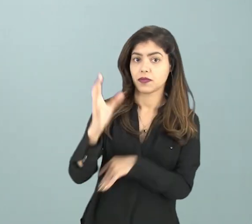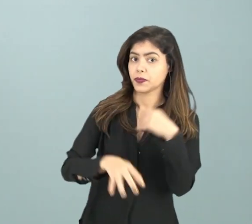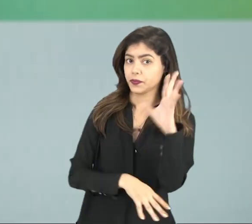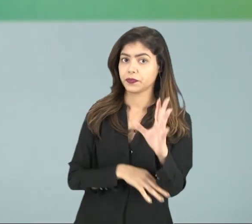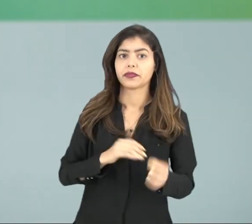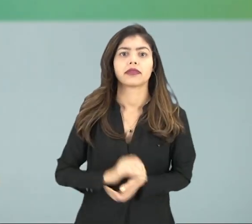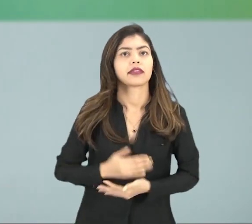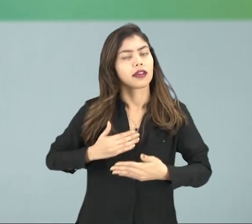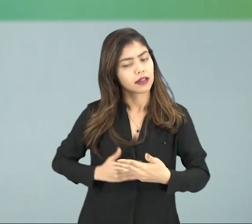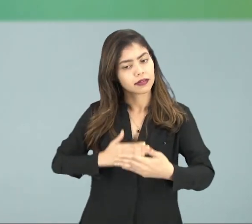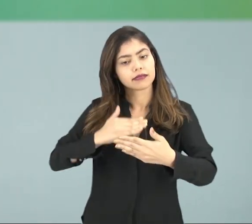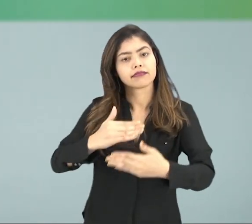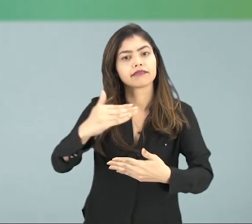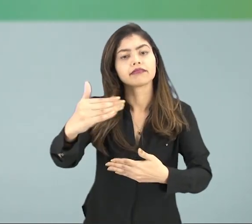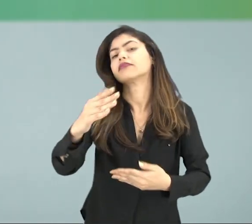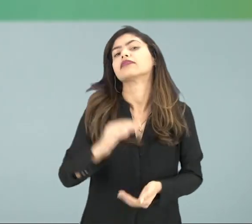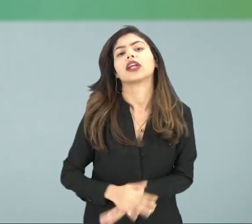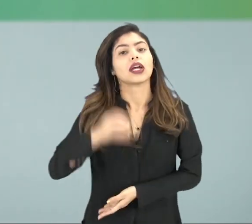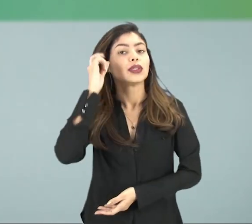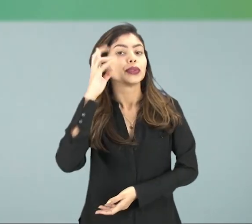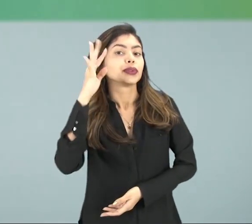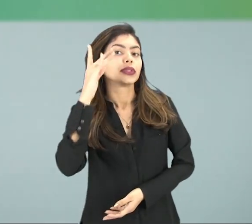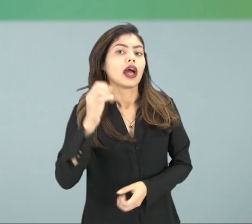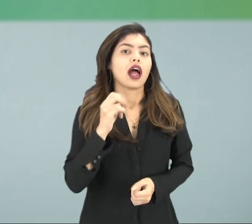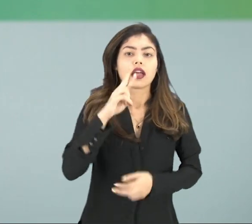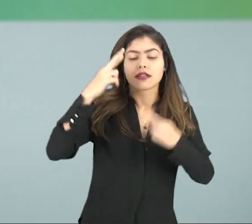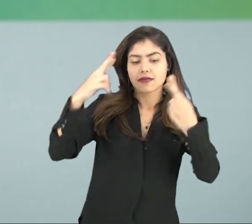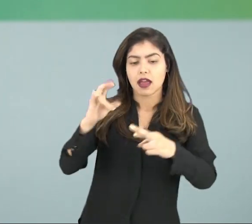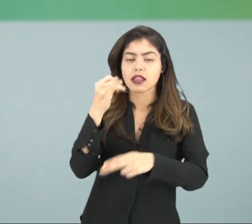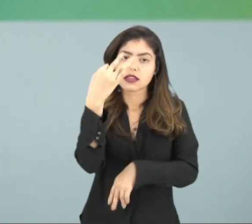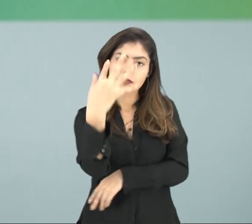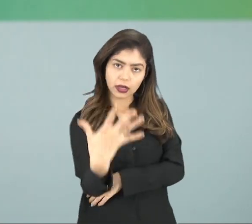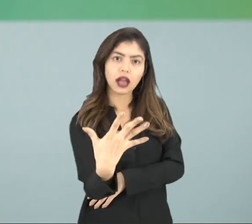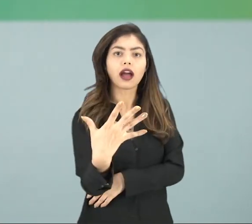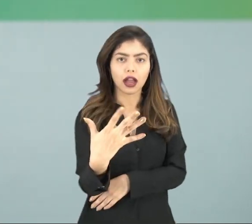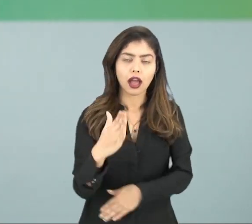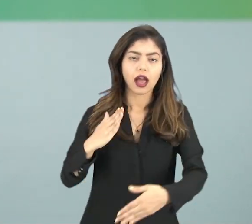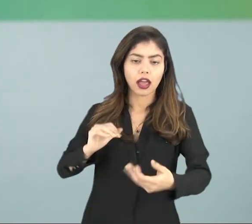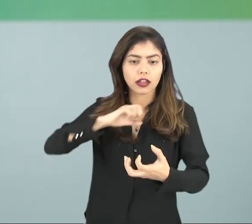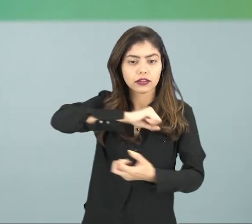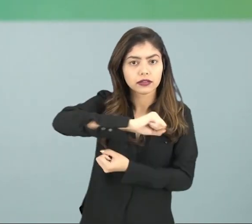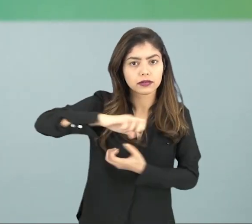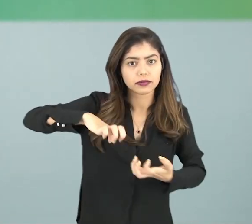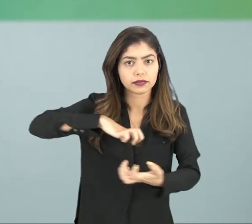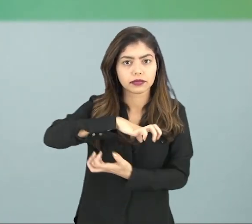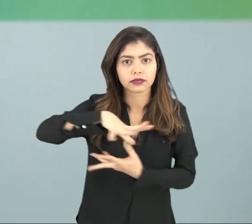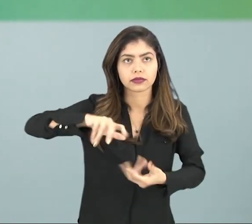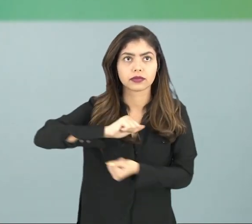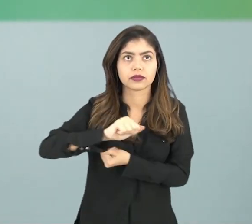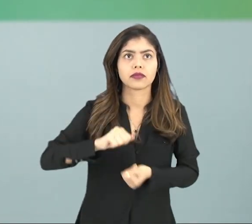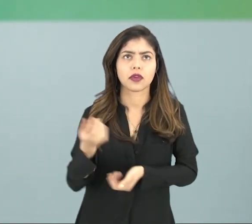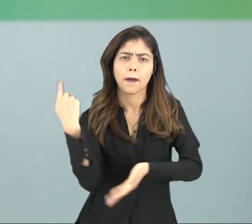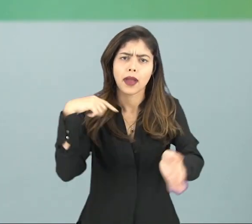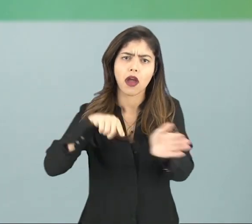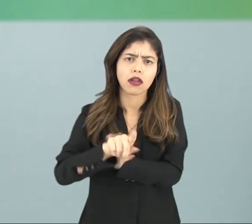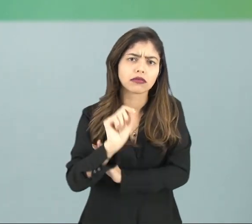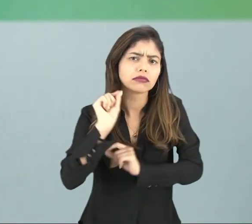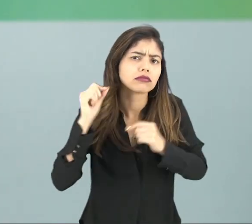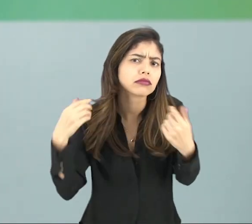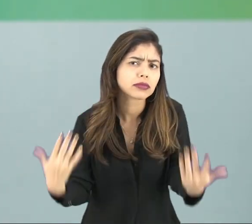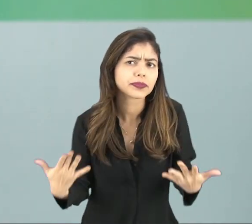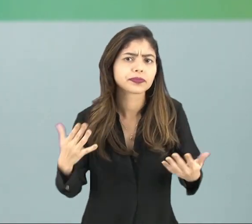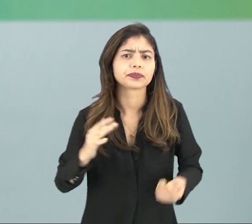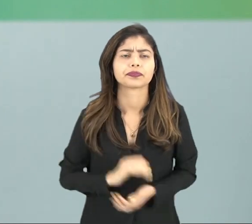avançar a nossa reflexão a respeito da temática sustentabilidade, vamos responder uma perguntinha